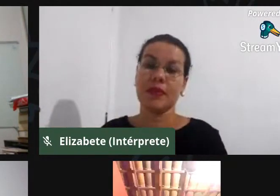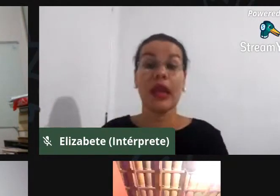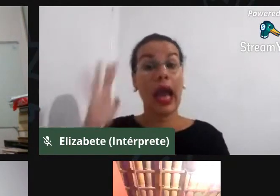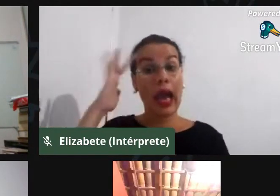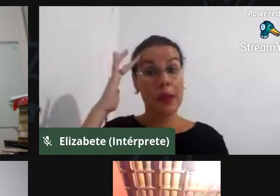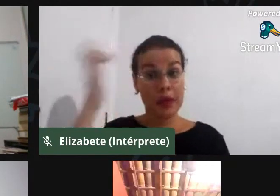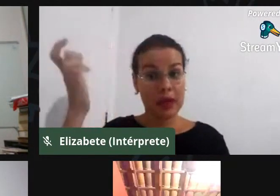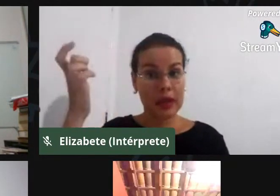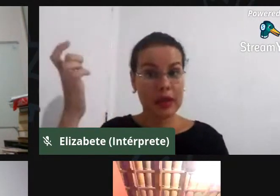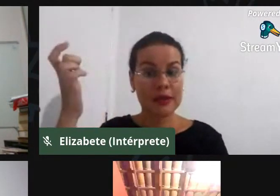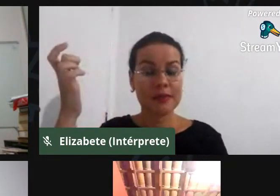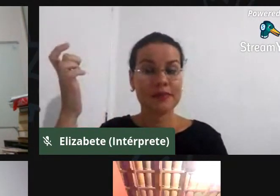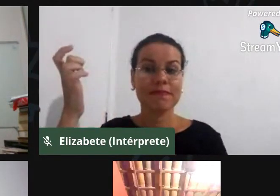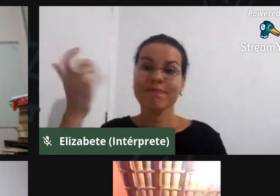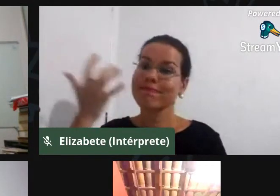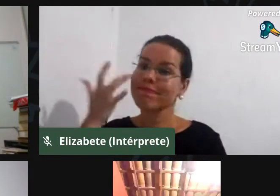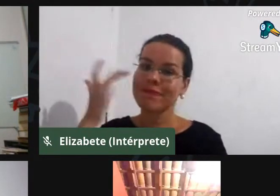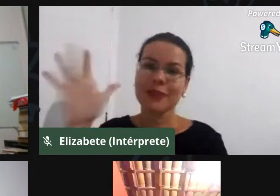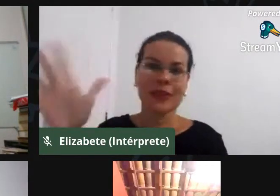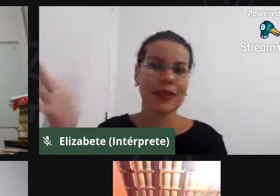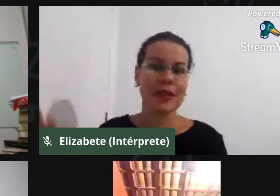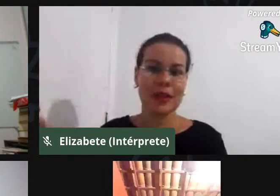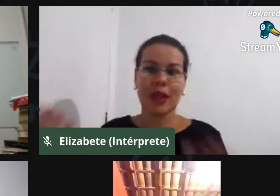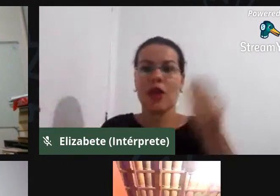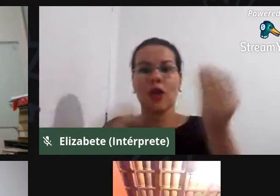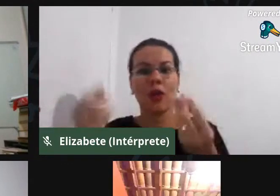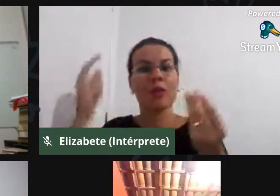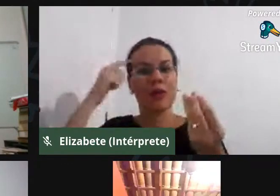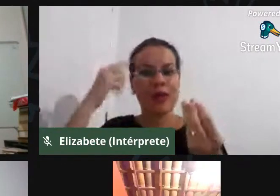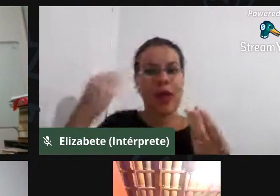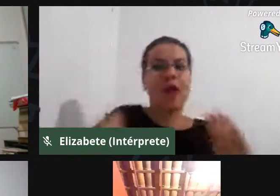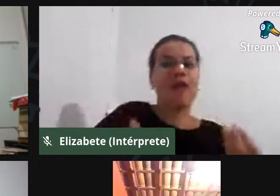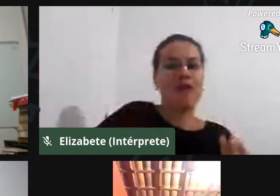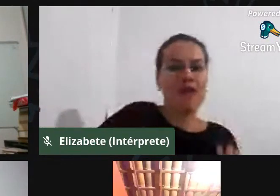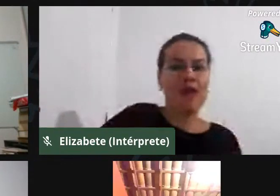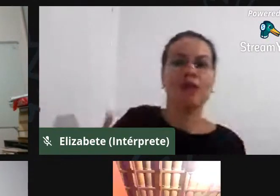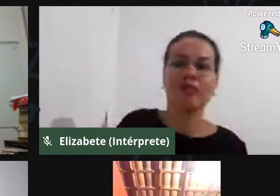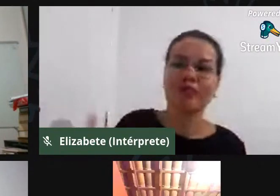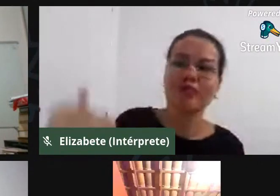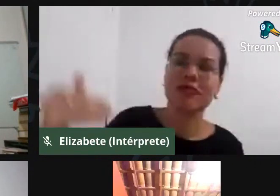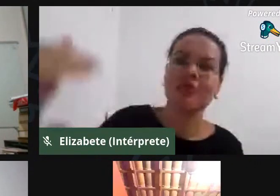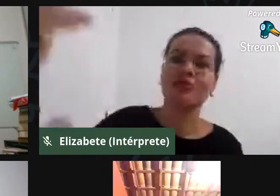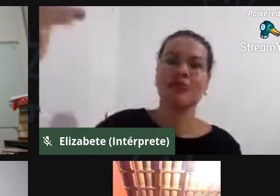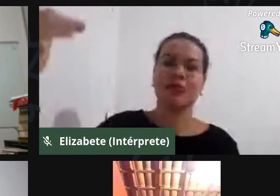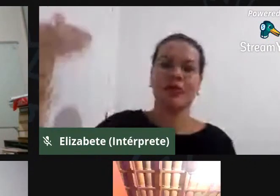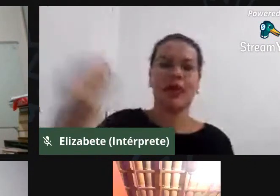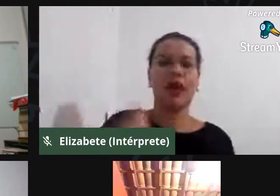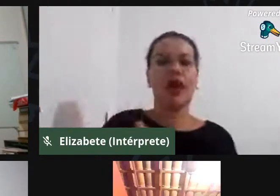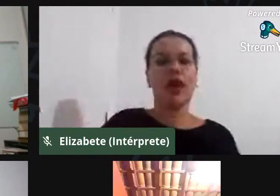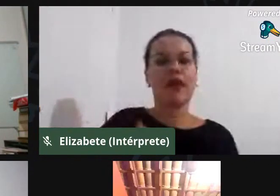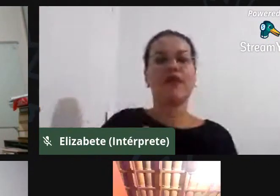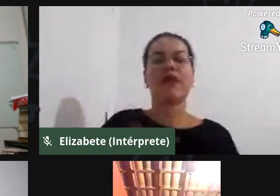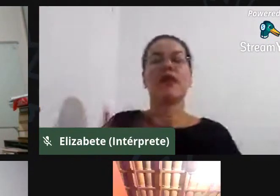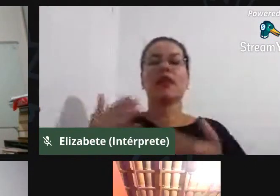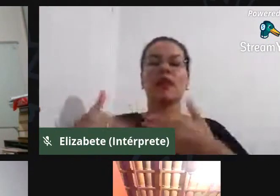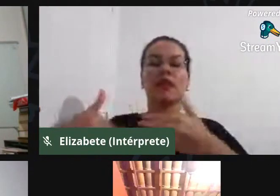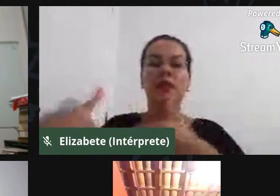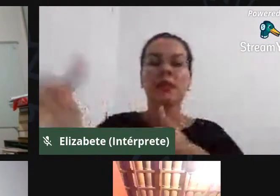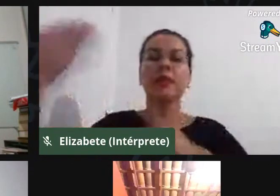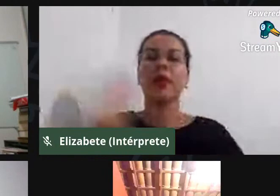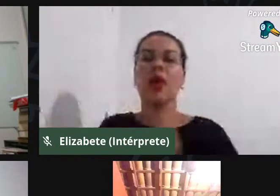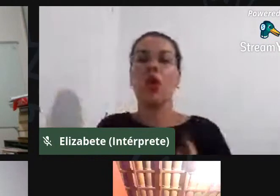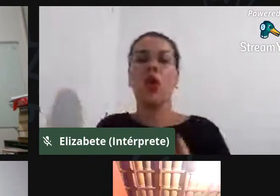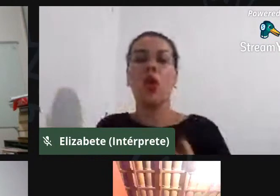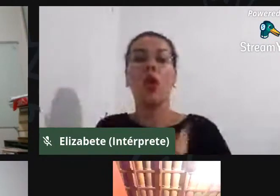né, pensar as estratégias de sobrevivência, quando a gente fala de apontamentos, esses apontamentos é justamente pensando o amanhã,